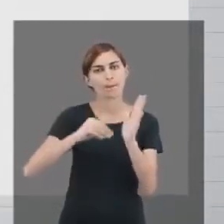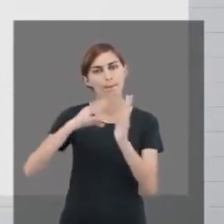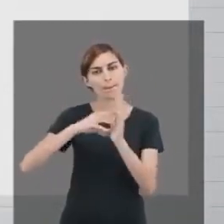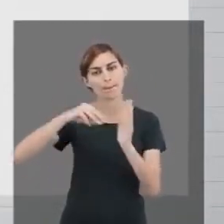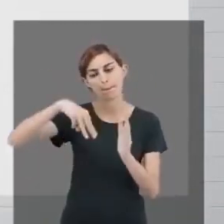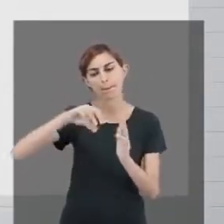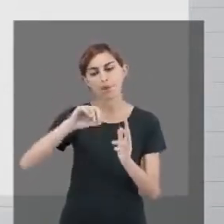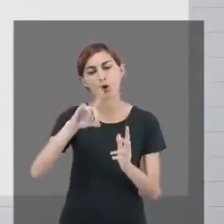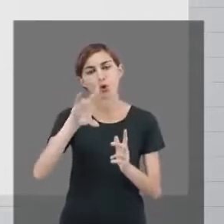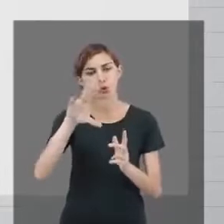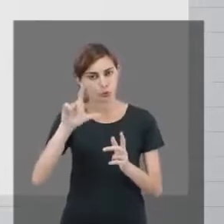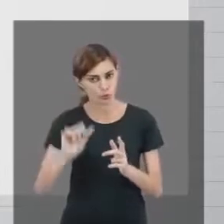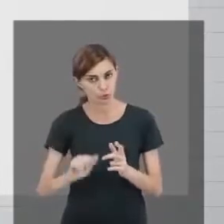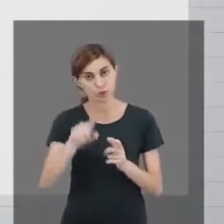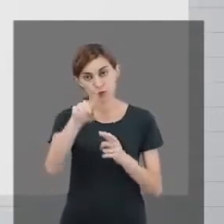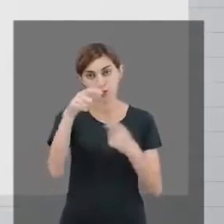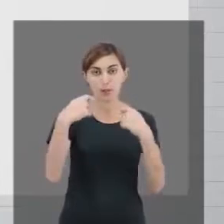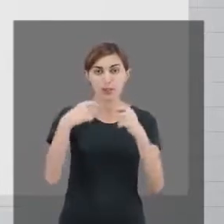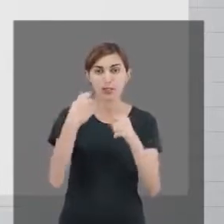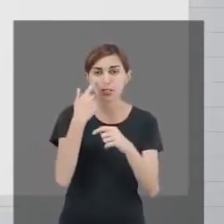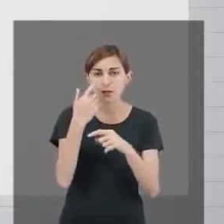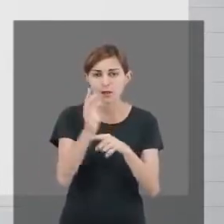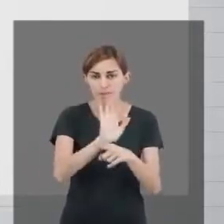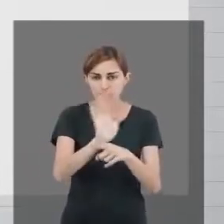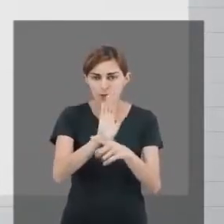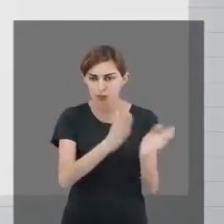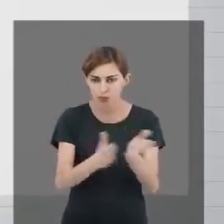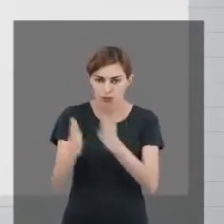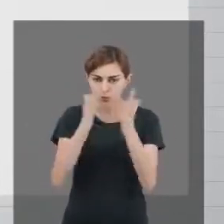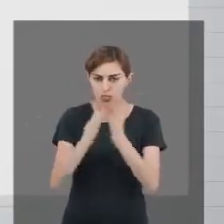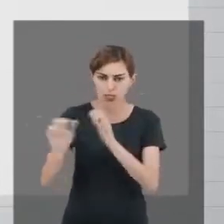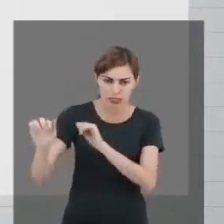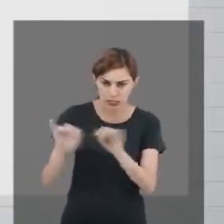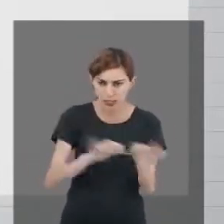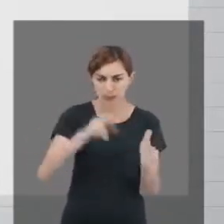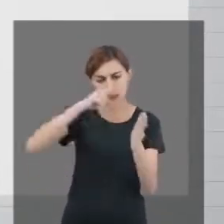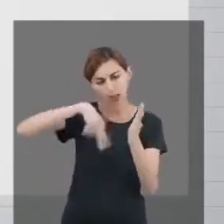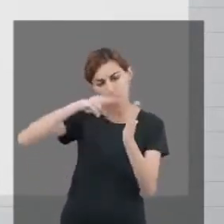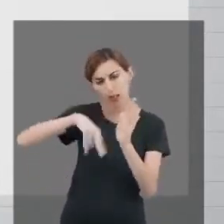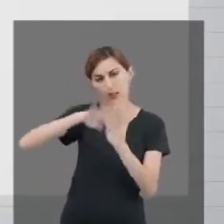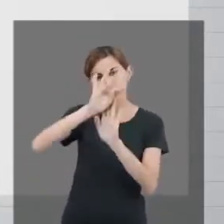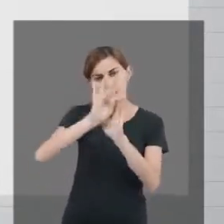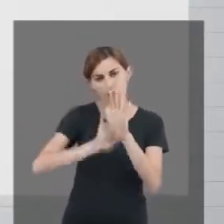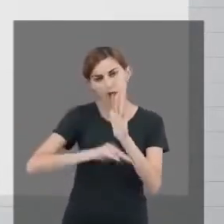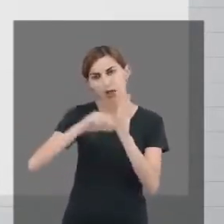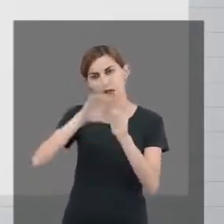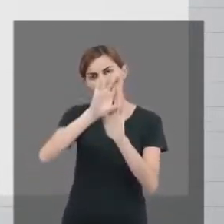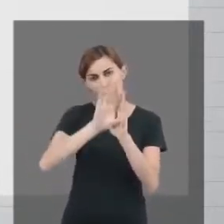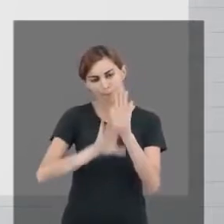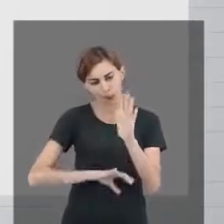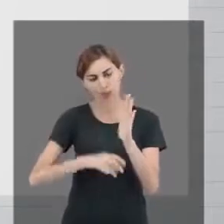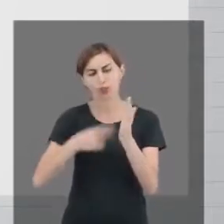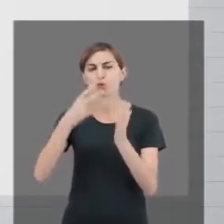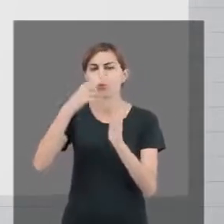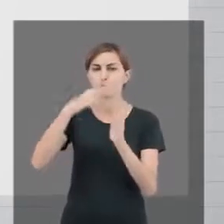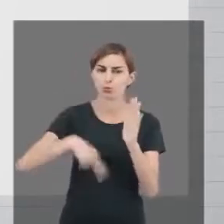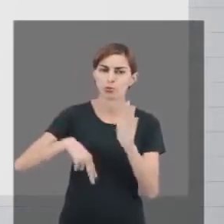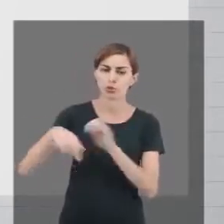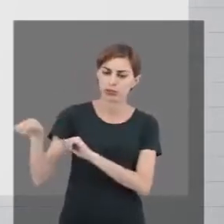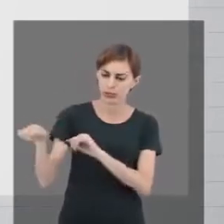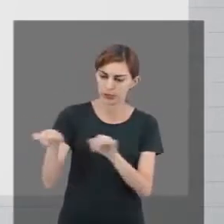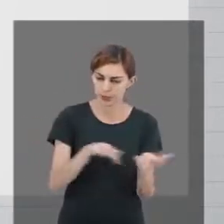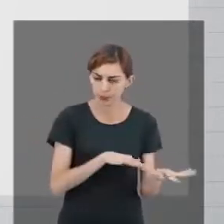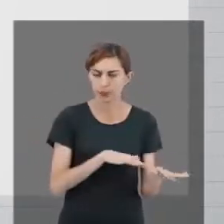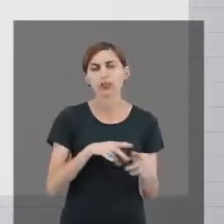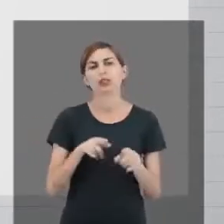frente. E para isso, você precisa assistir as videoaulas toda semana, ler os capítulos do seu e-book toda semana,